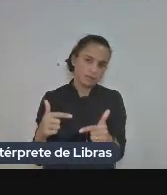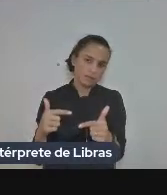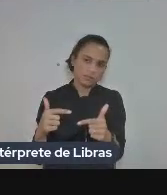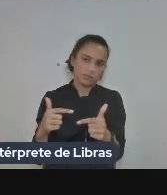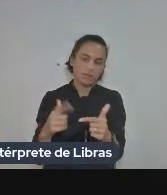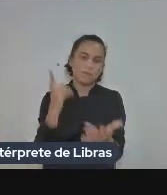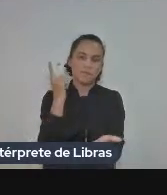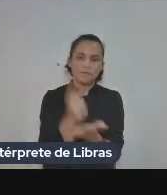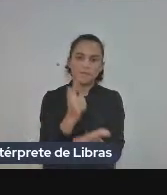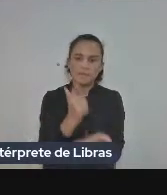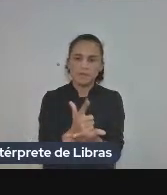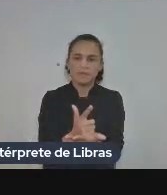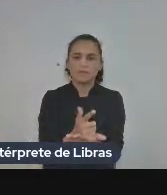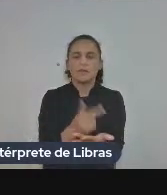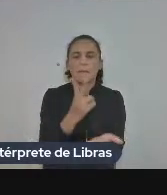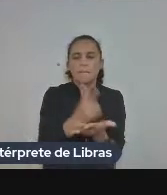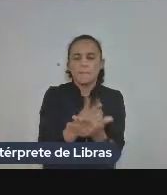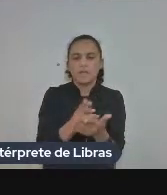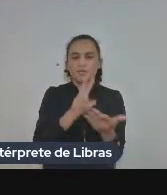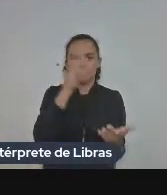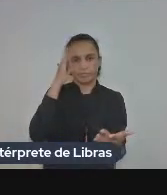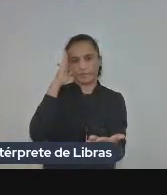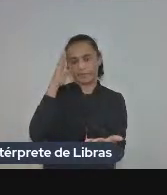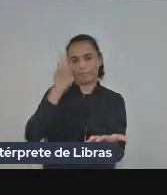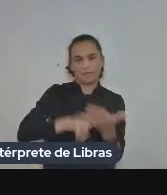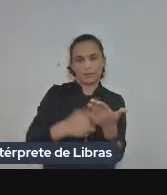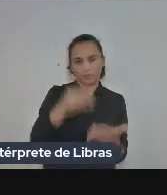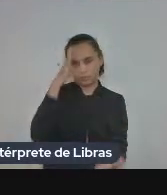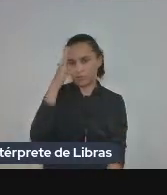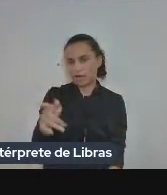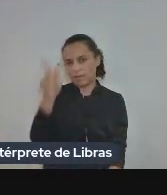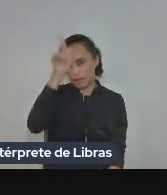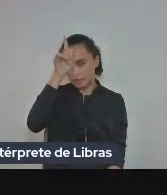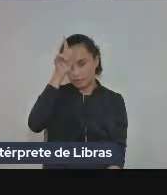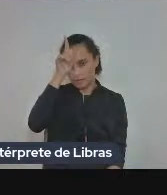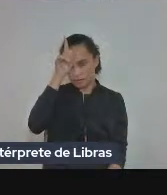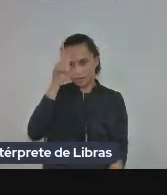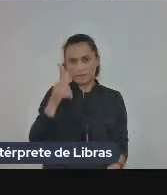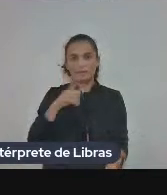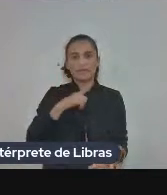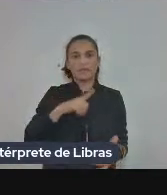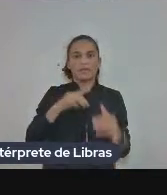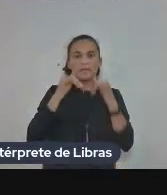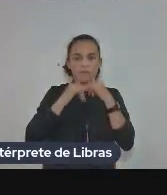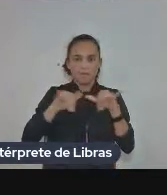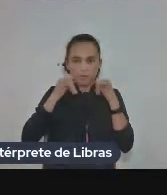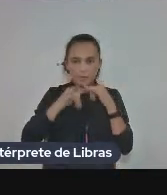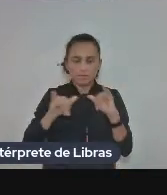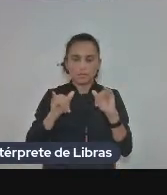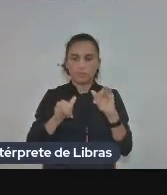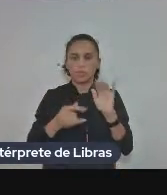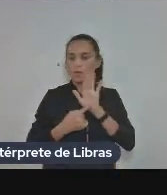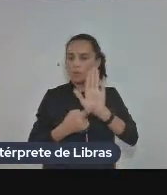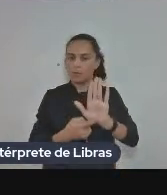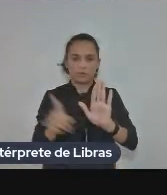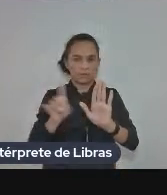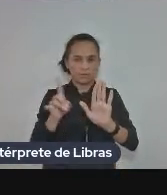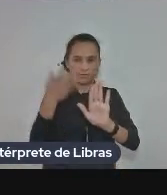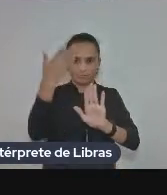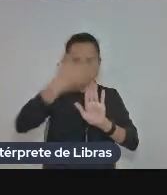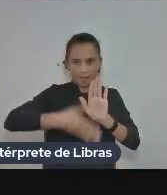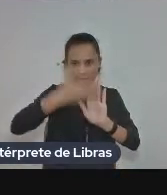mesmo sendo uma tradição direta do alemão informações que não aparece na capa